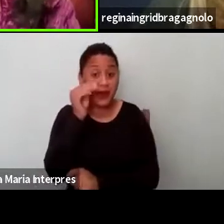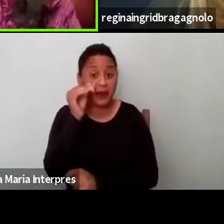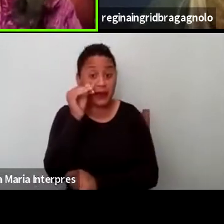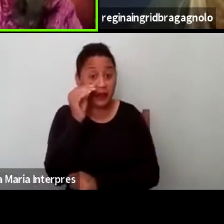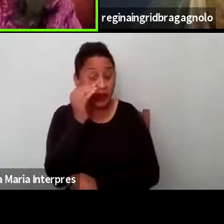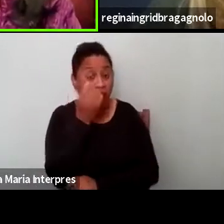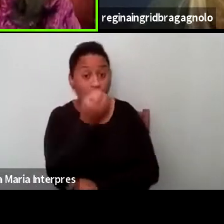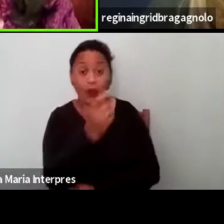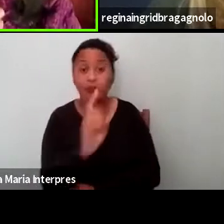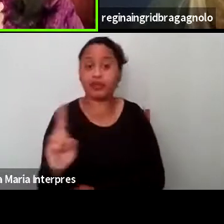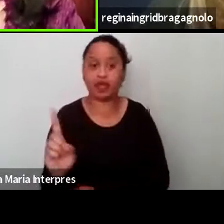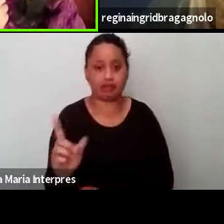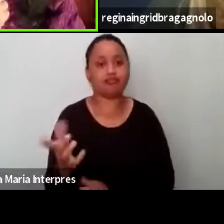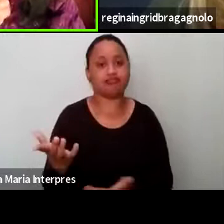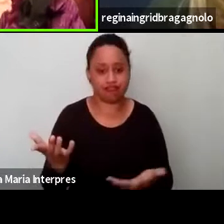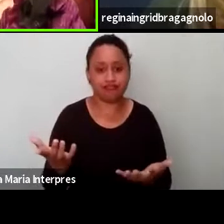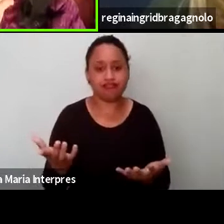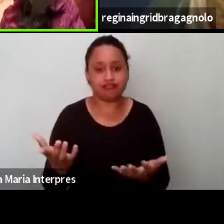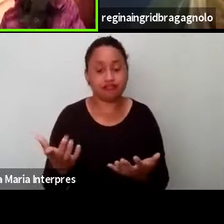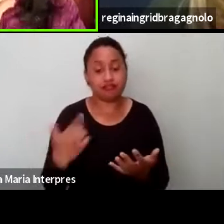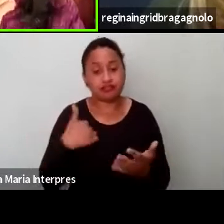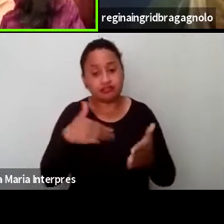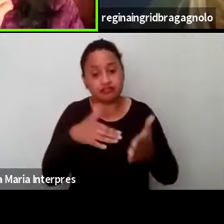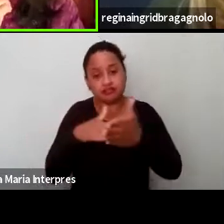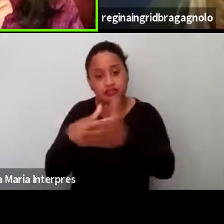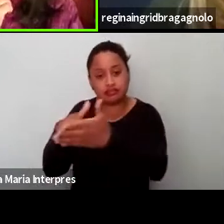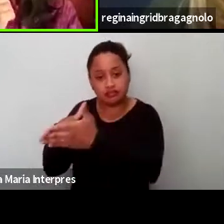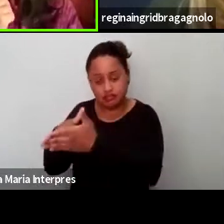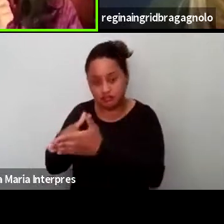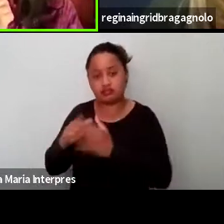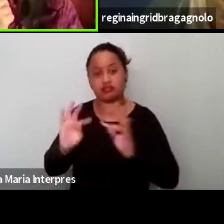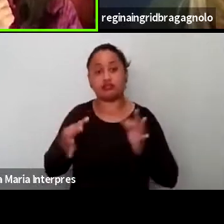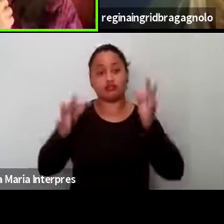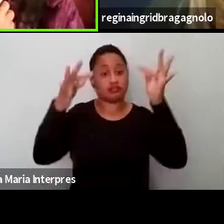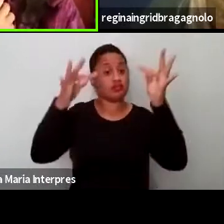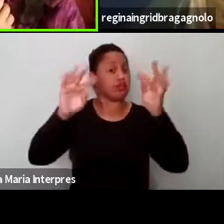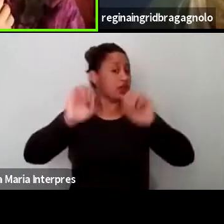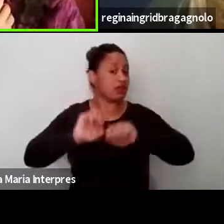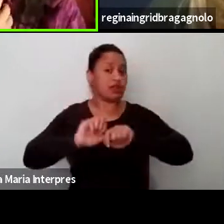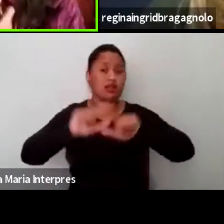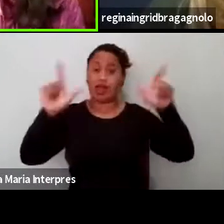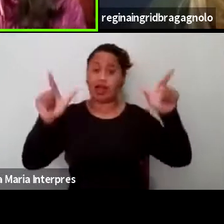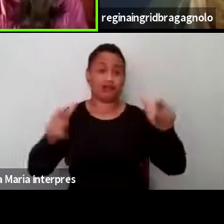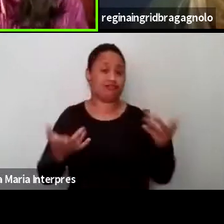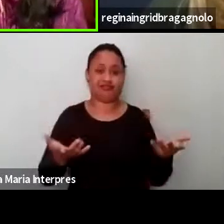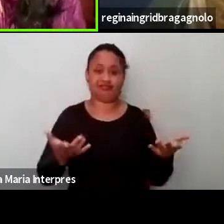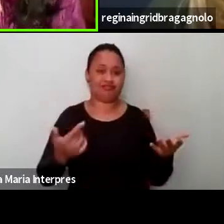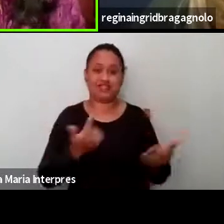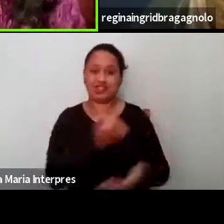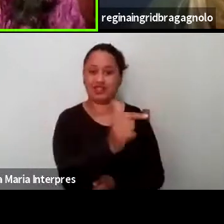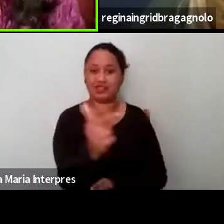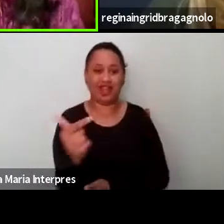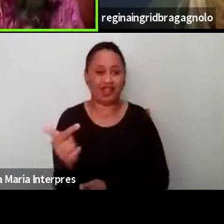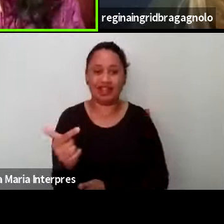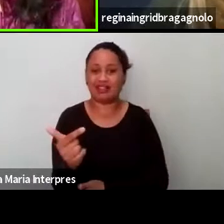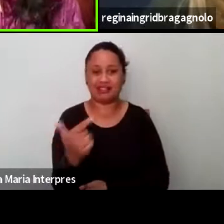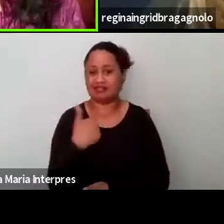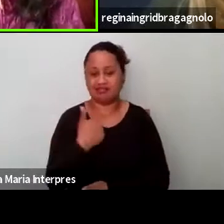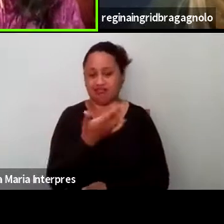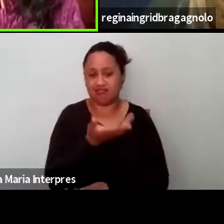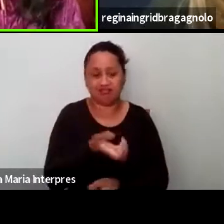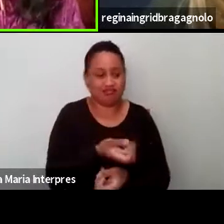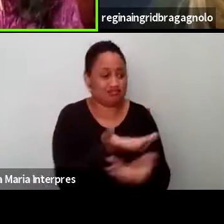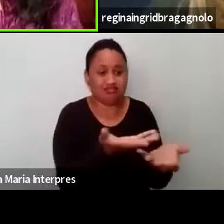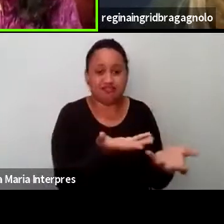chega, e aí as limitações da tecnologia são muito claras, não chega, não chega, não chegou e